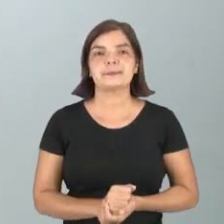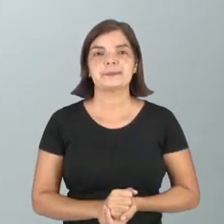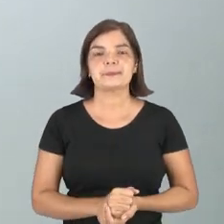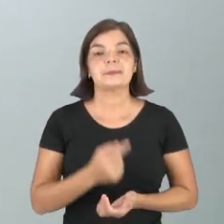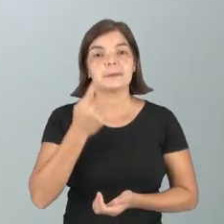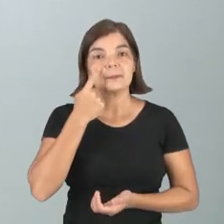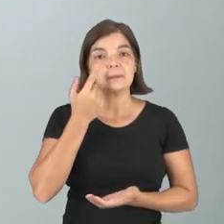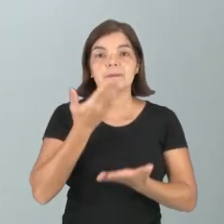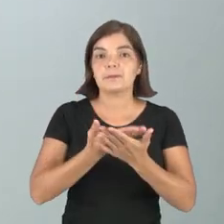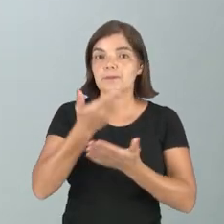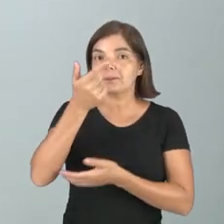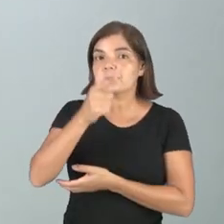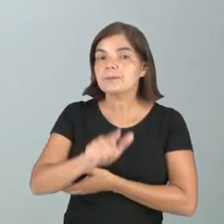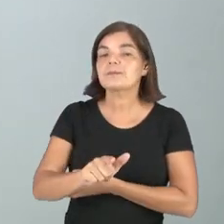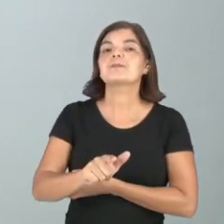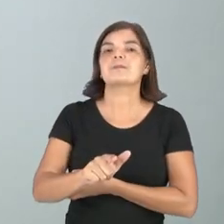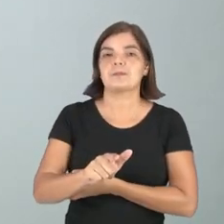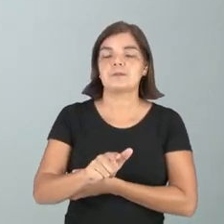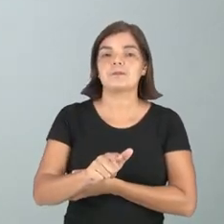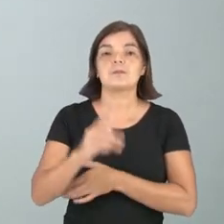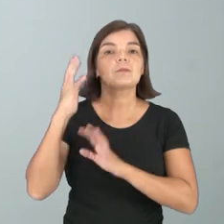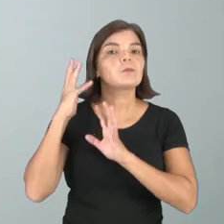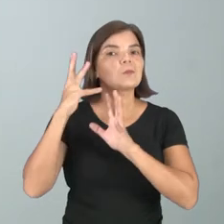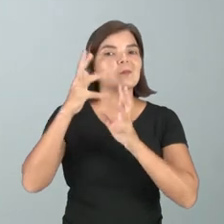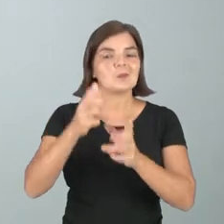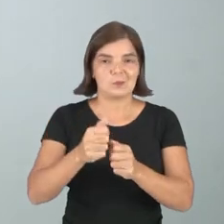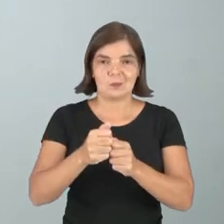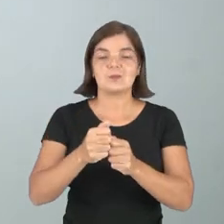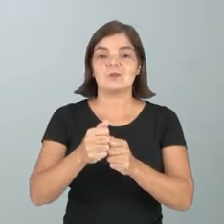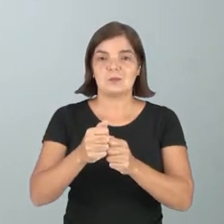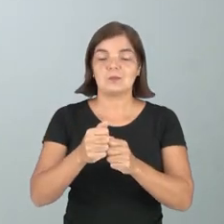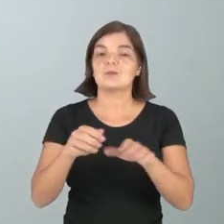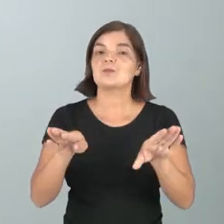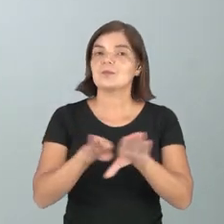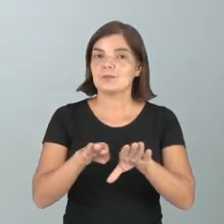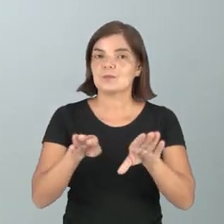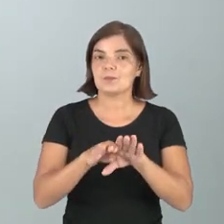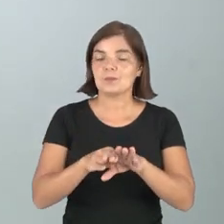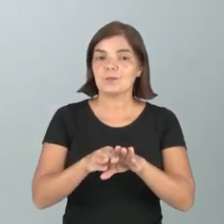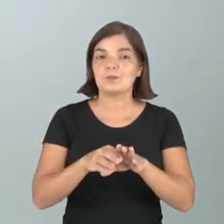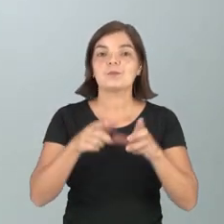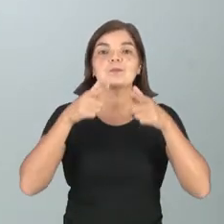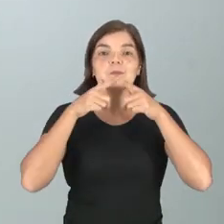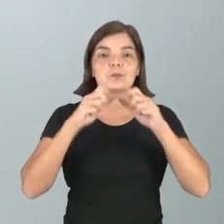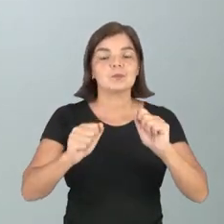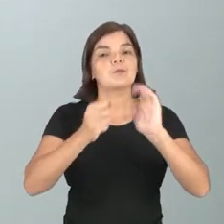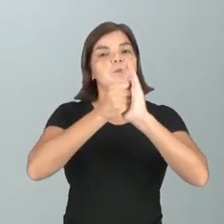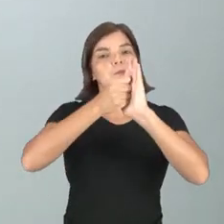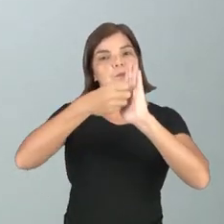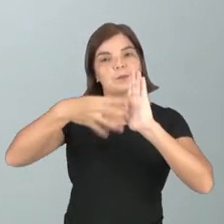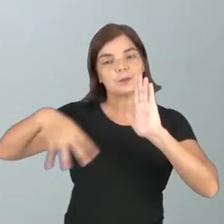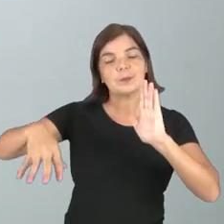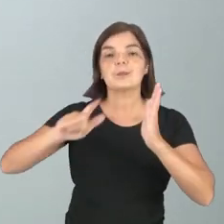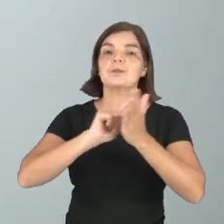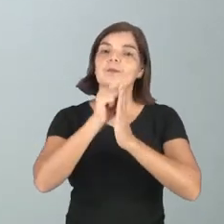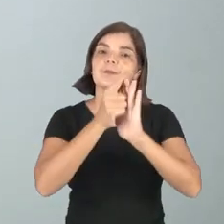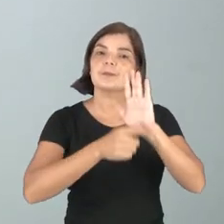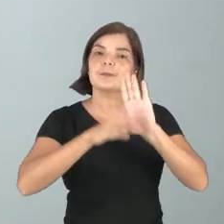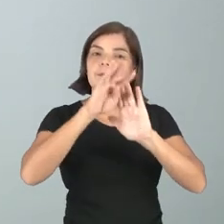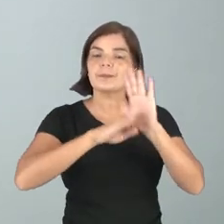novamente, retomem os recursos expressivos, as figuras de linguagem, os gêneros textuais estudados,